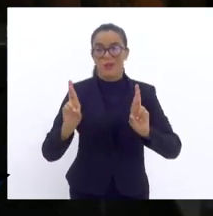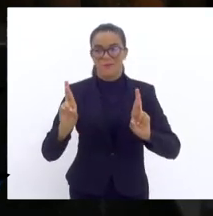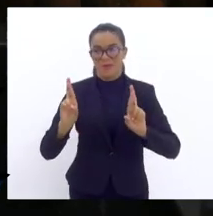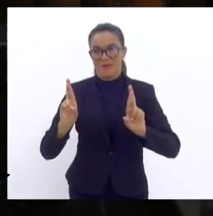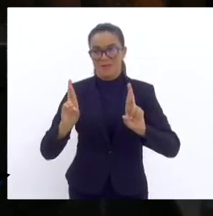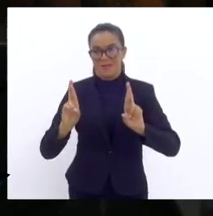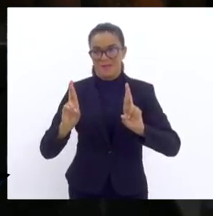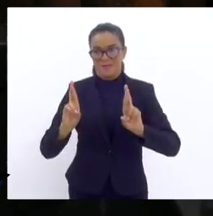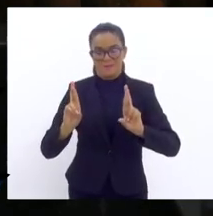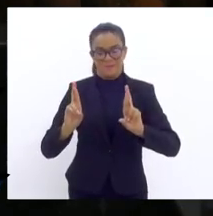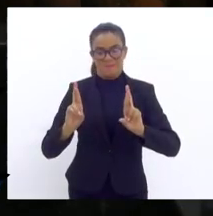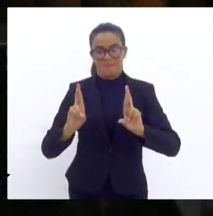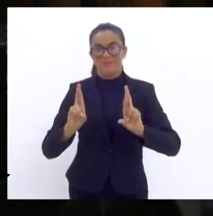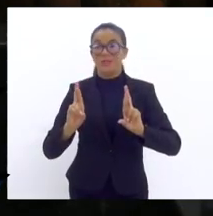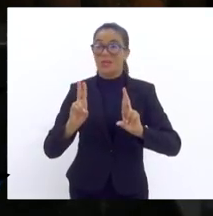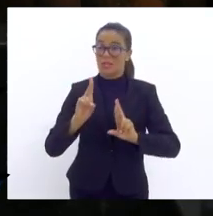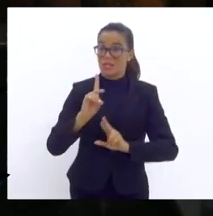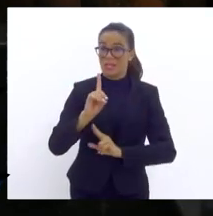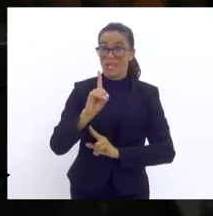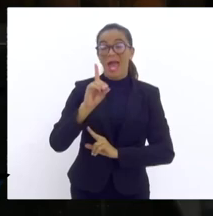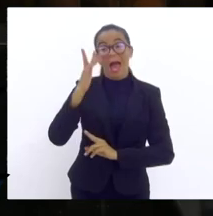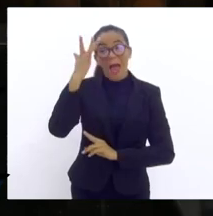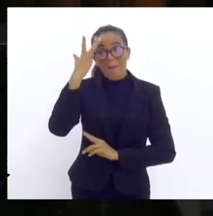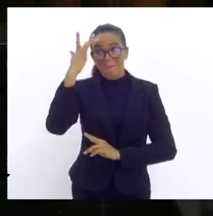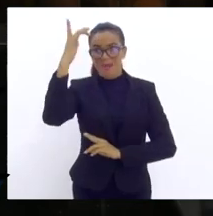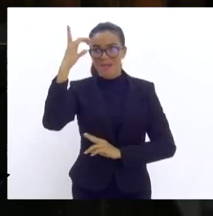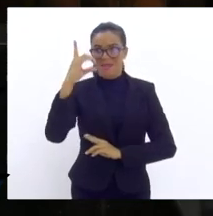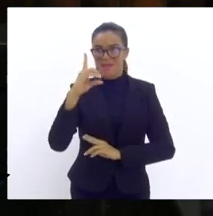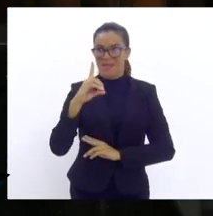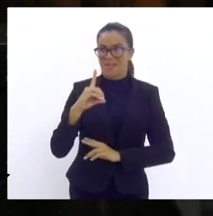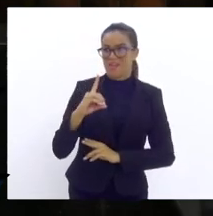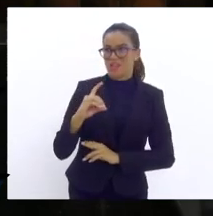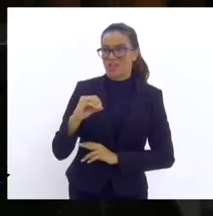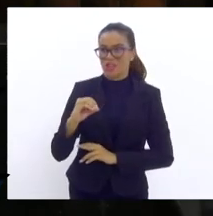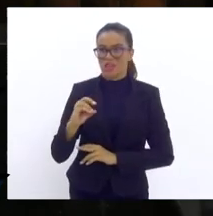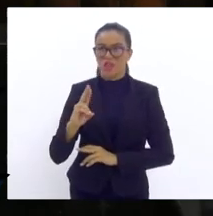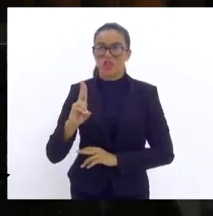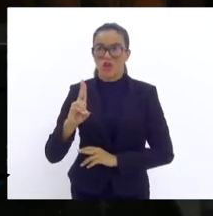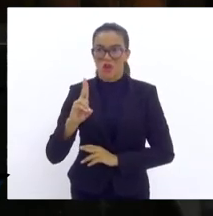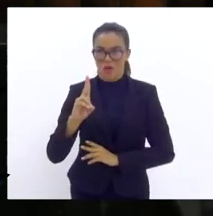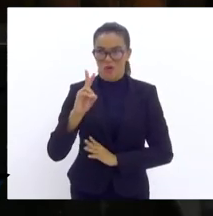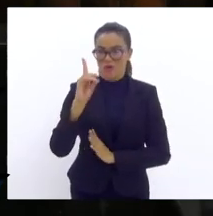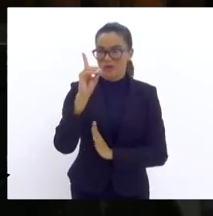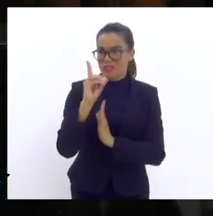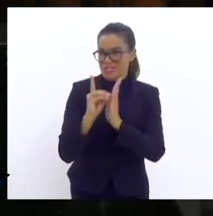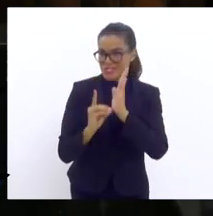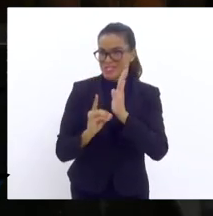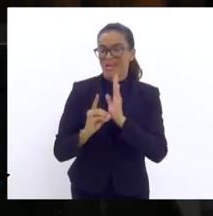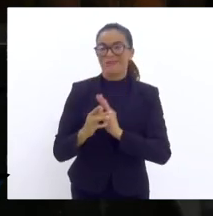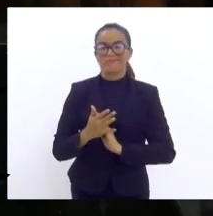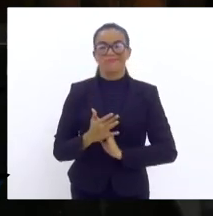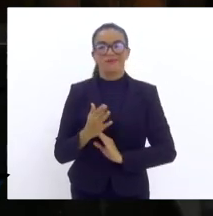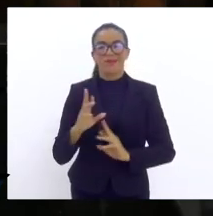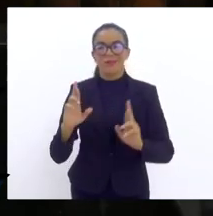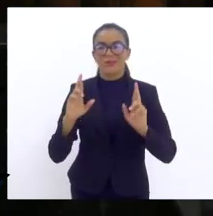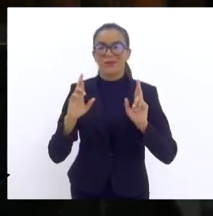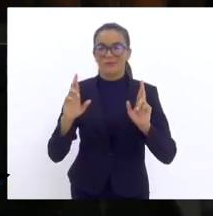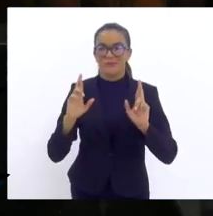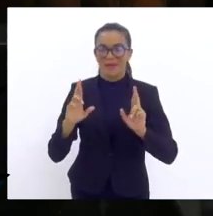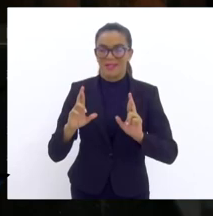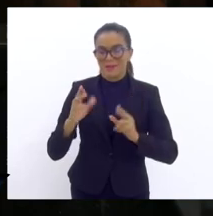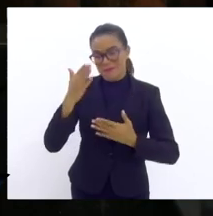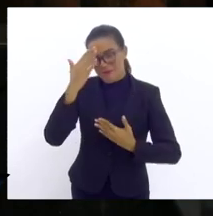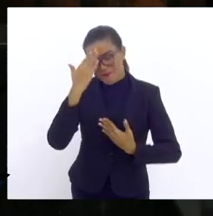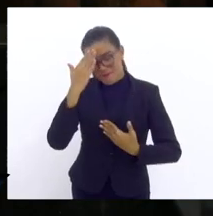que saia no diário oficial de amanhã. Aí eu não preciso nem responder, basta andar com a regulamentação no bolso. Muito